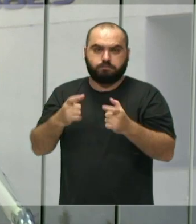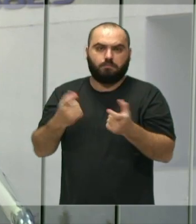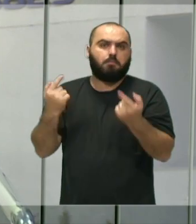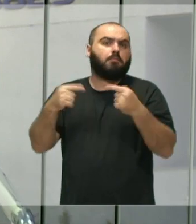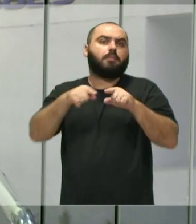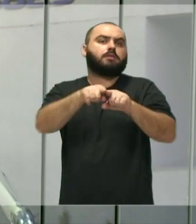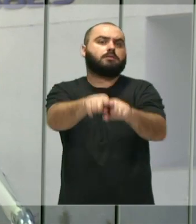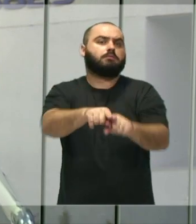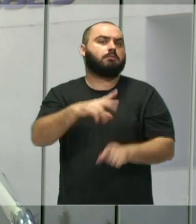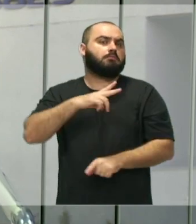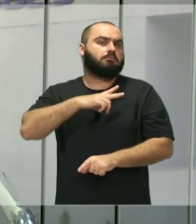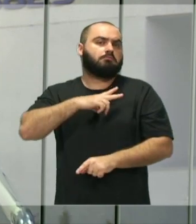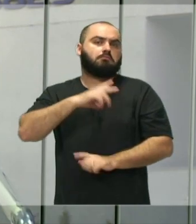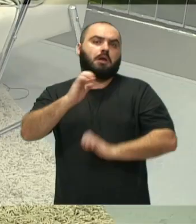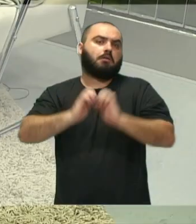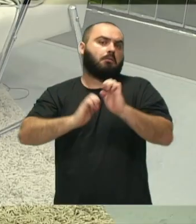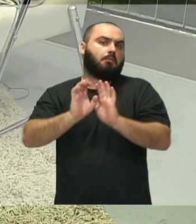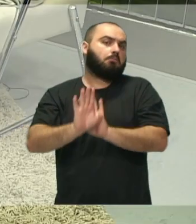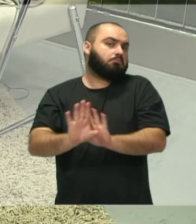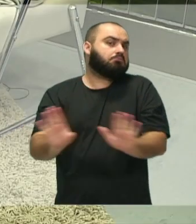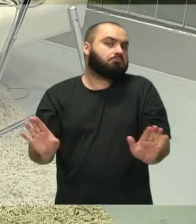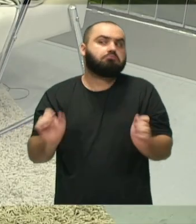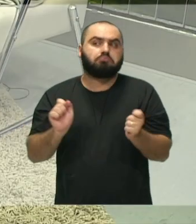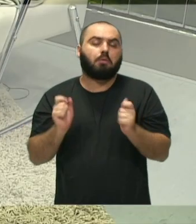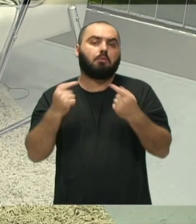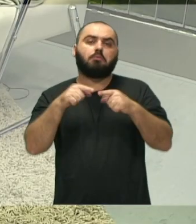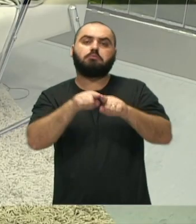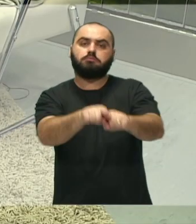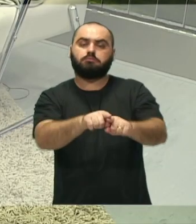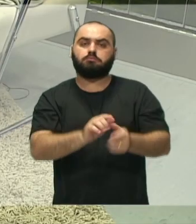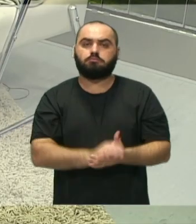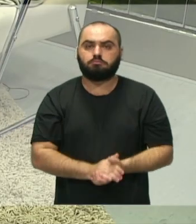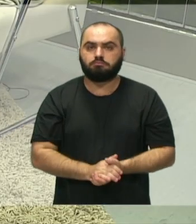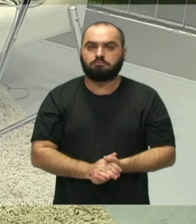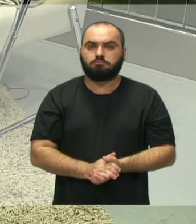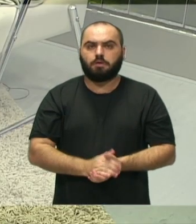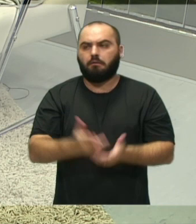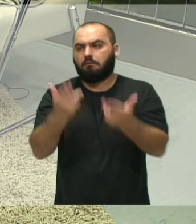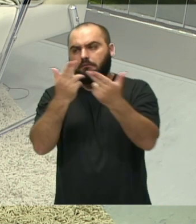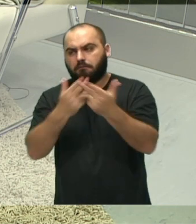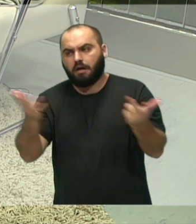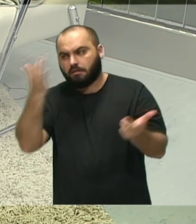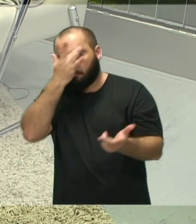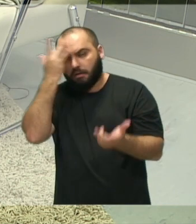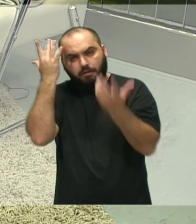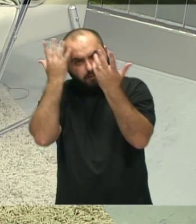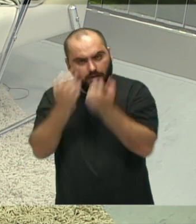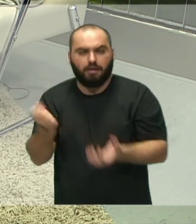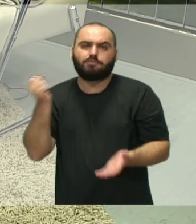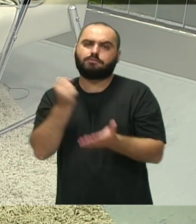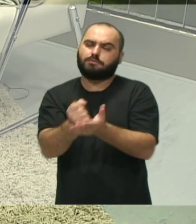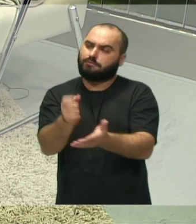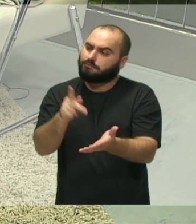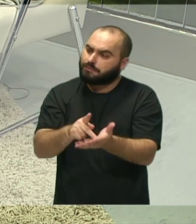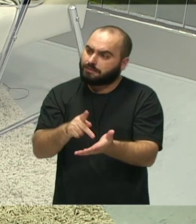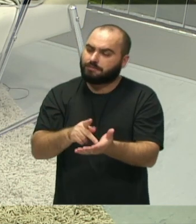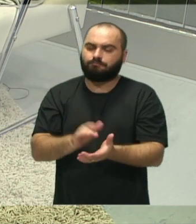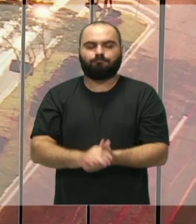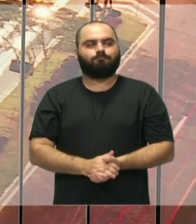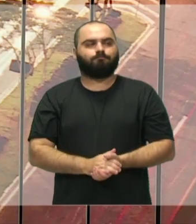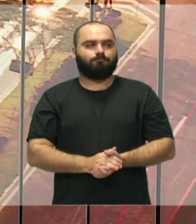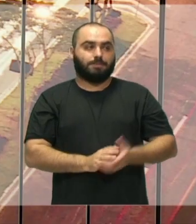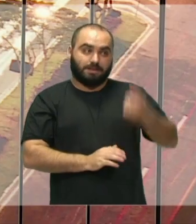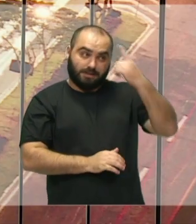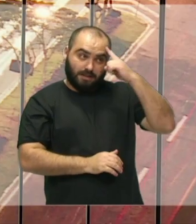parceria com o privado também, né? Eu tenho certeza que muitas pessoas vão querer ajudar. Vereadora, 8 de março,